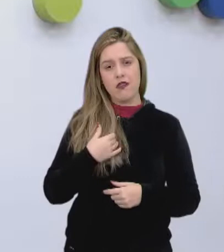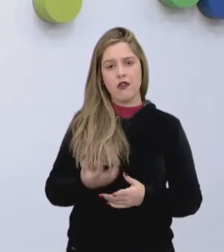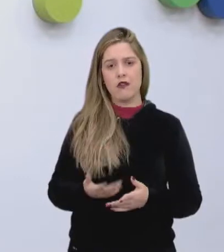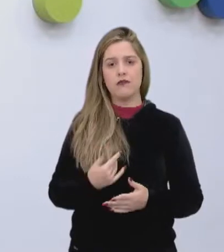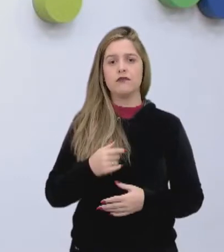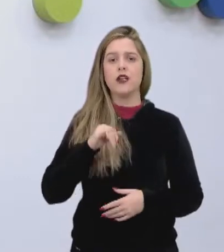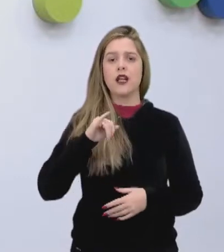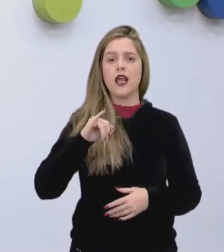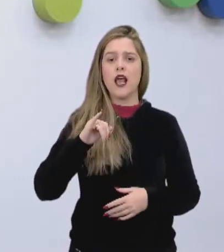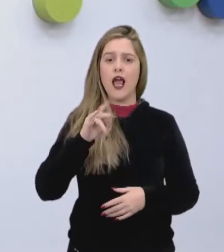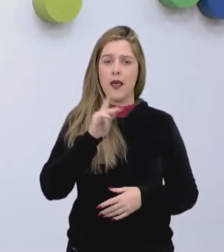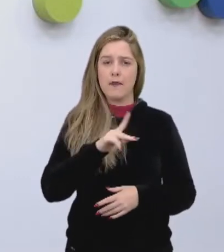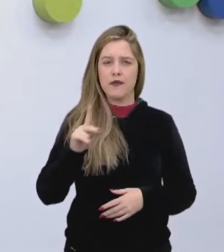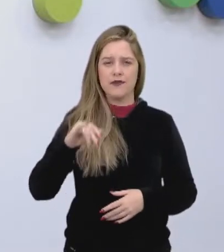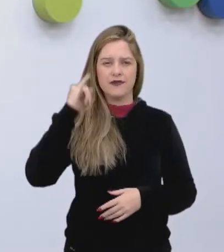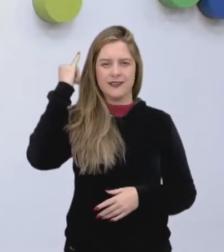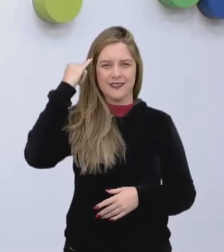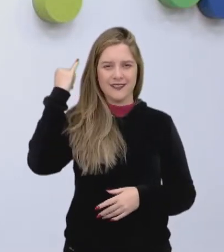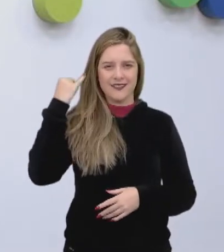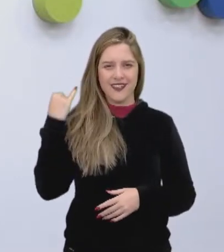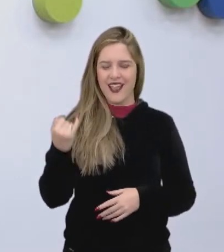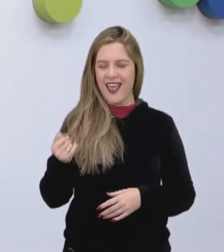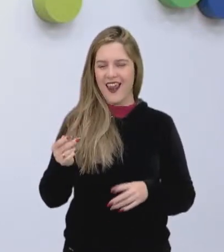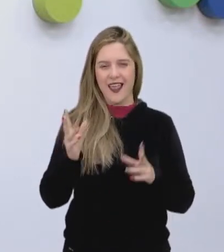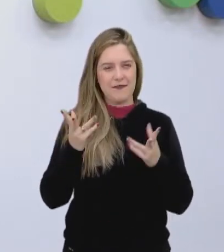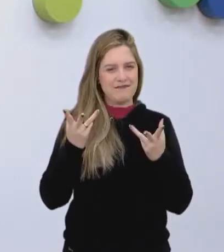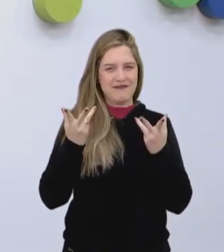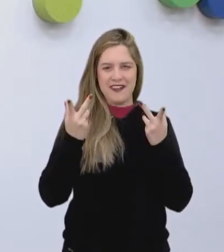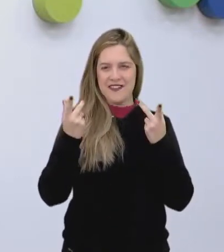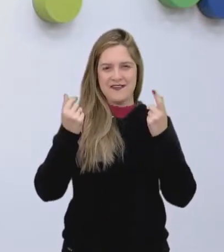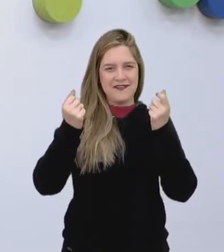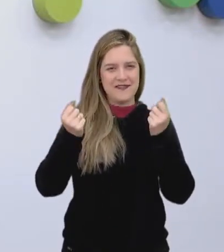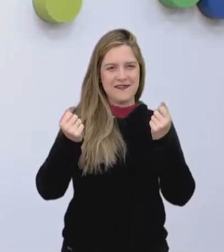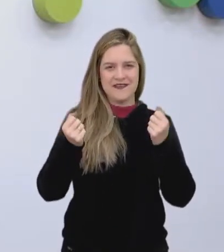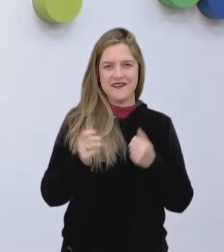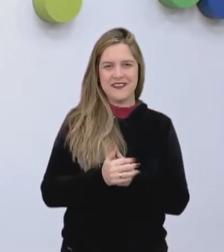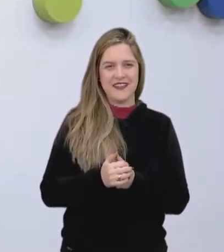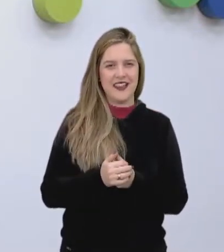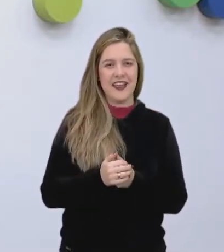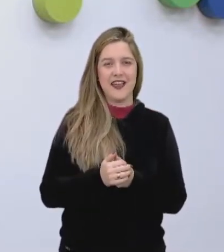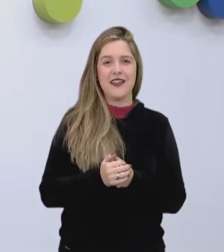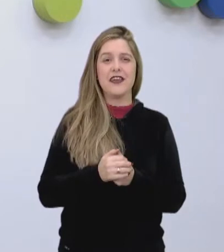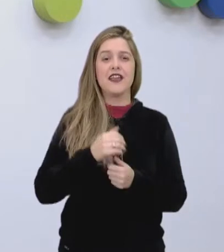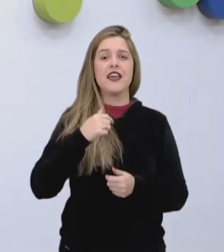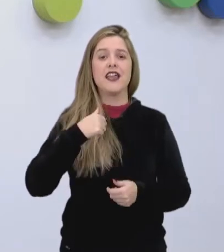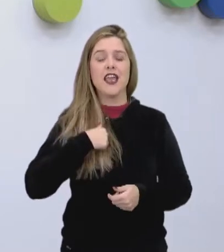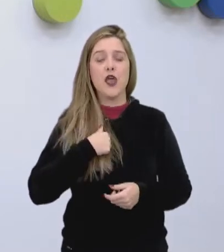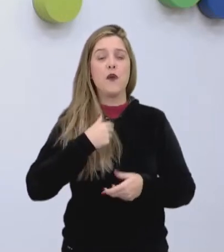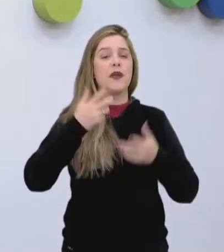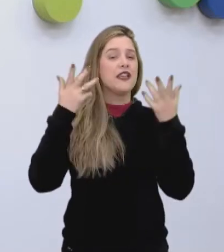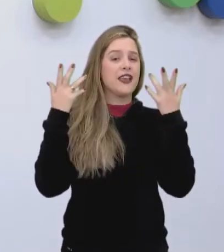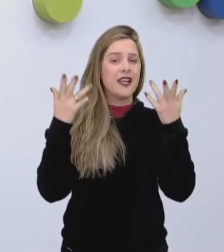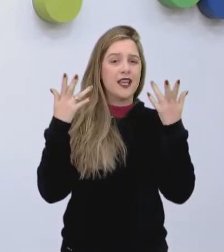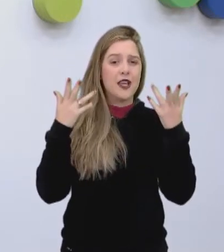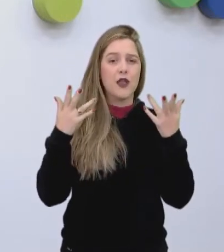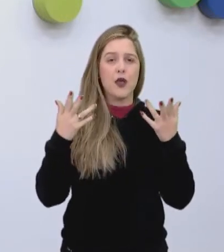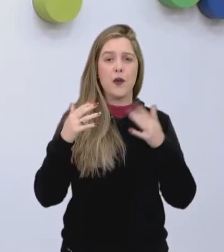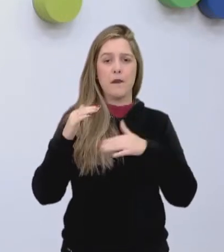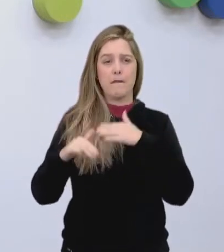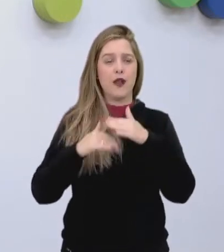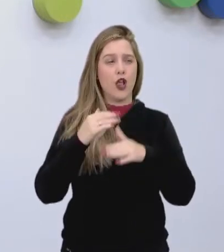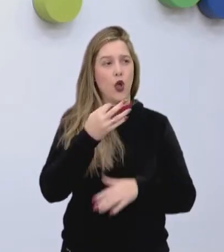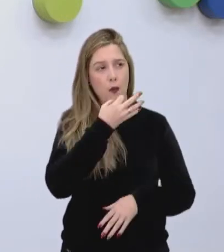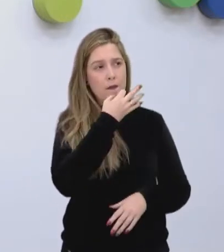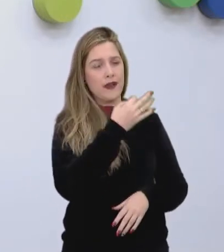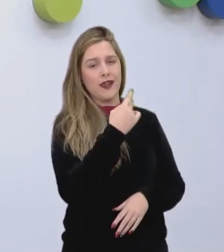professora Ilana é fofa, é romântica. É uma romântica. Eu queria comungar da opinião